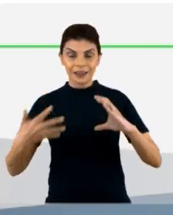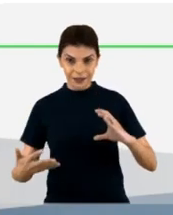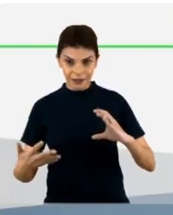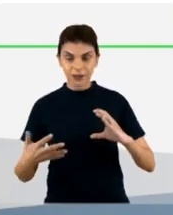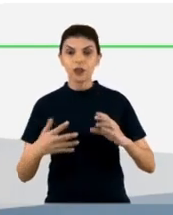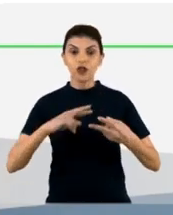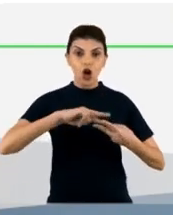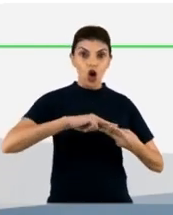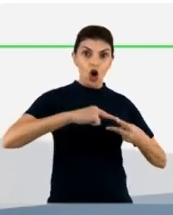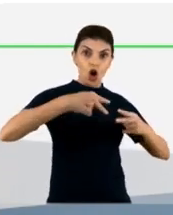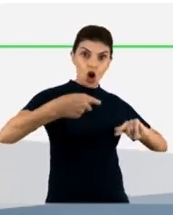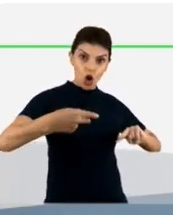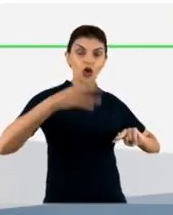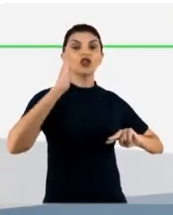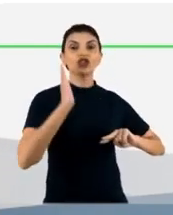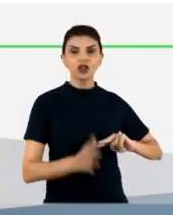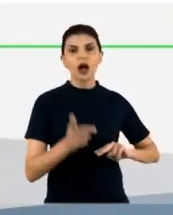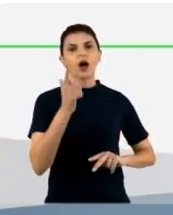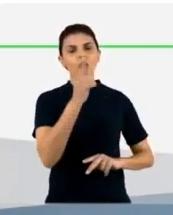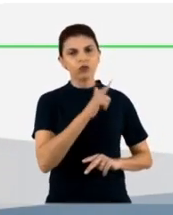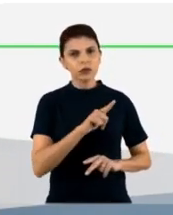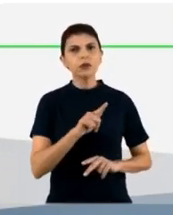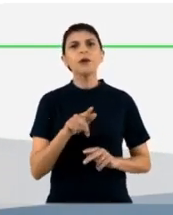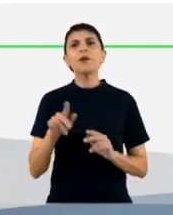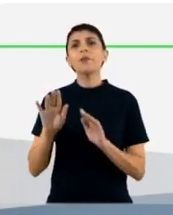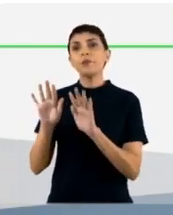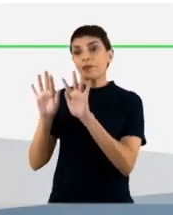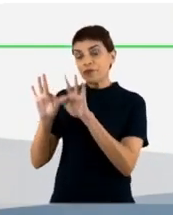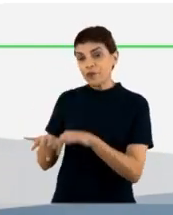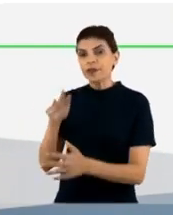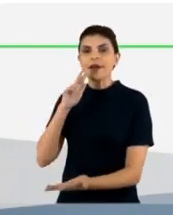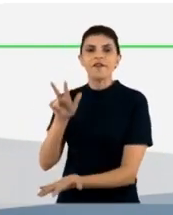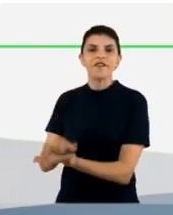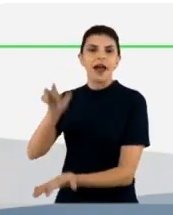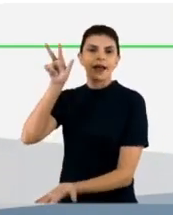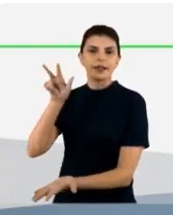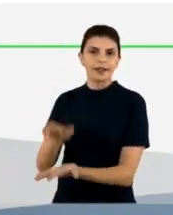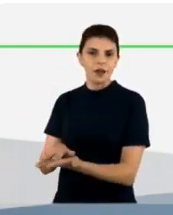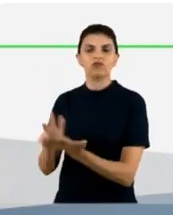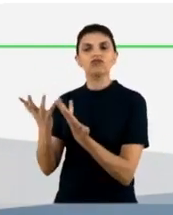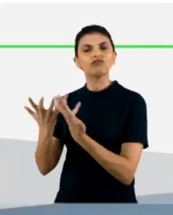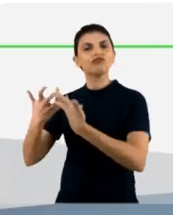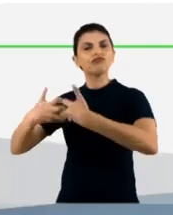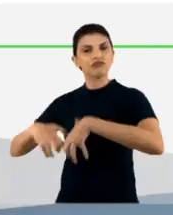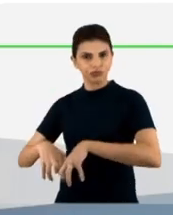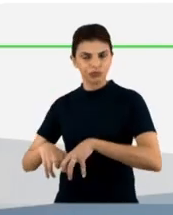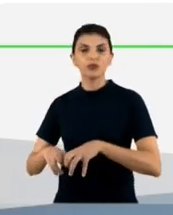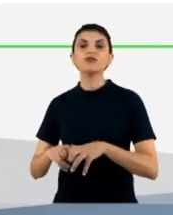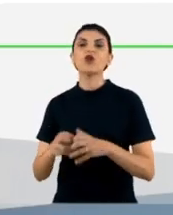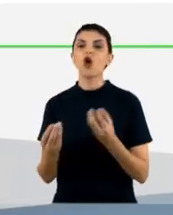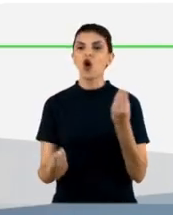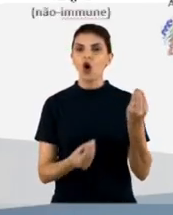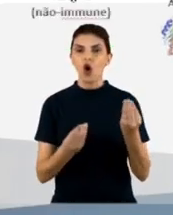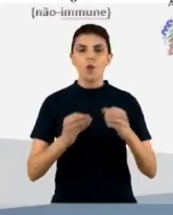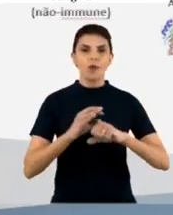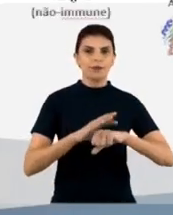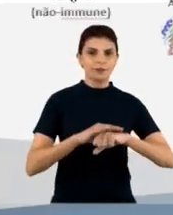clones produtores de anticorpos monoclonais e, por fim, a validação funcional desses anticorpos.